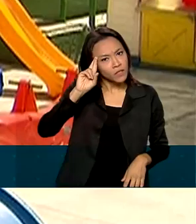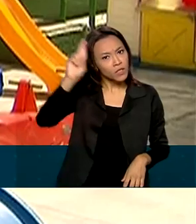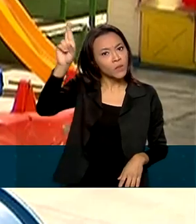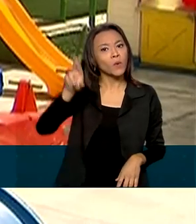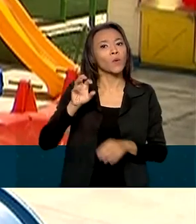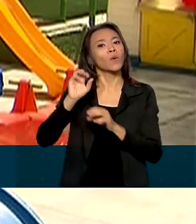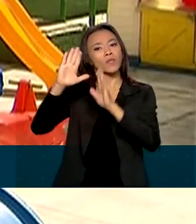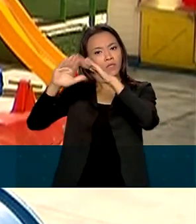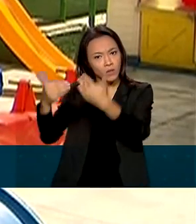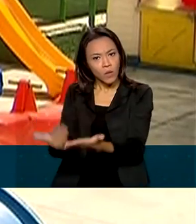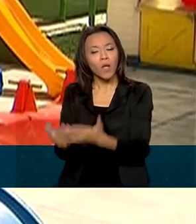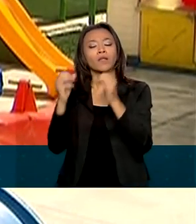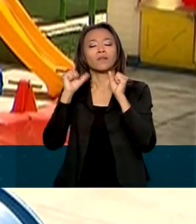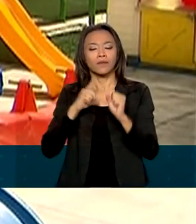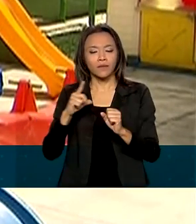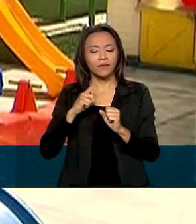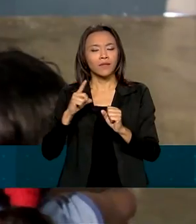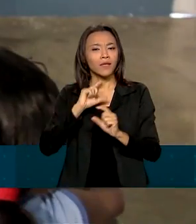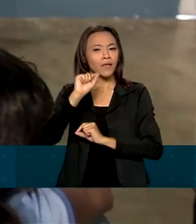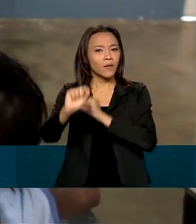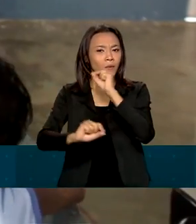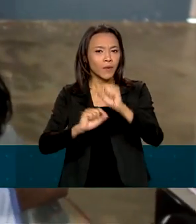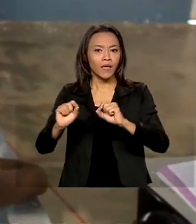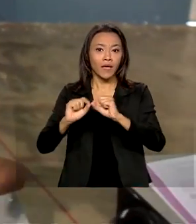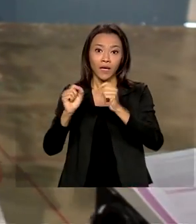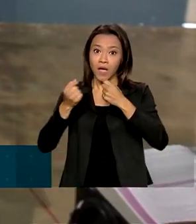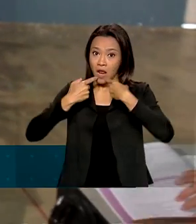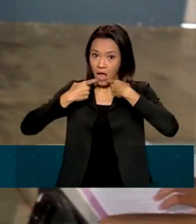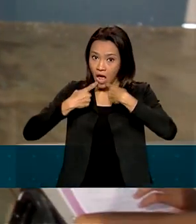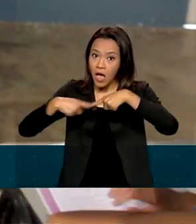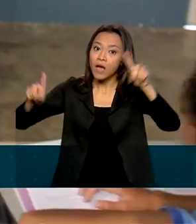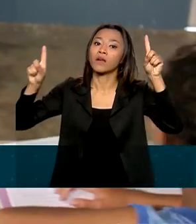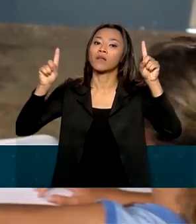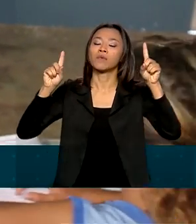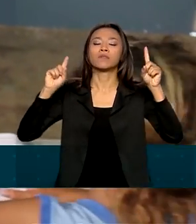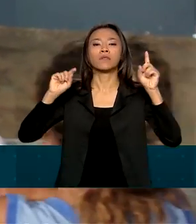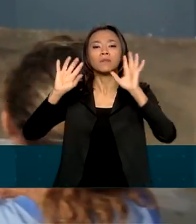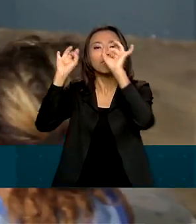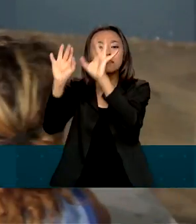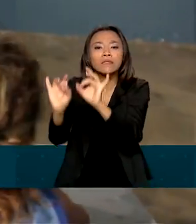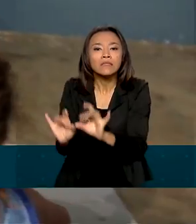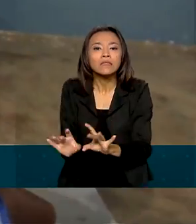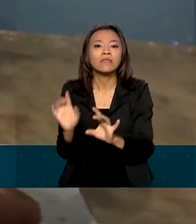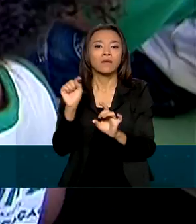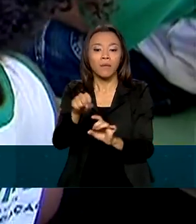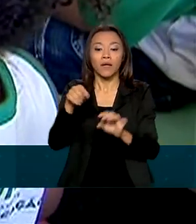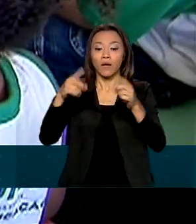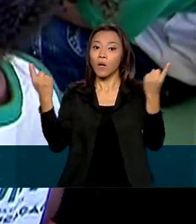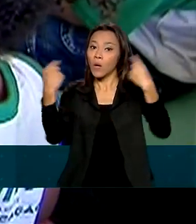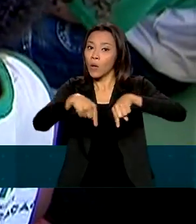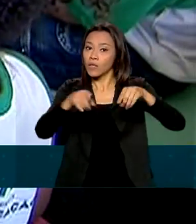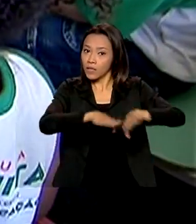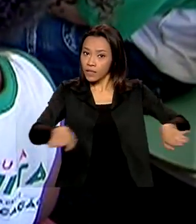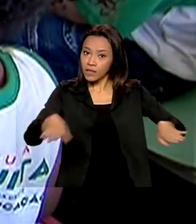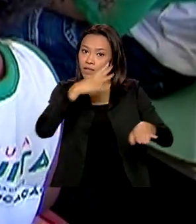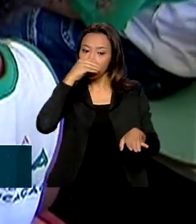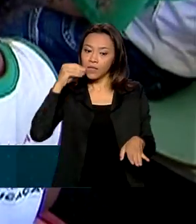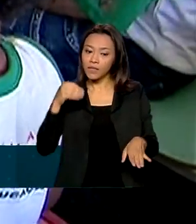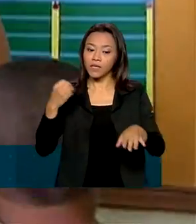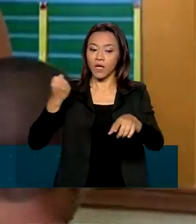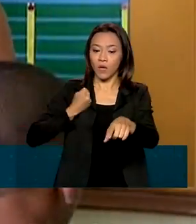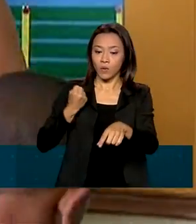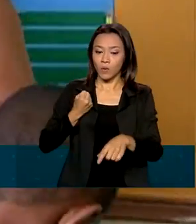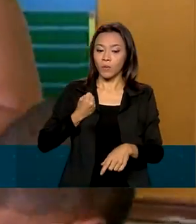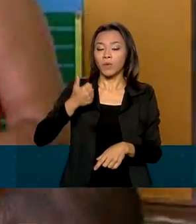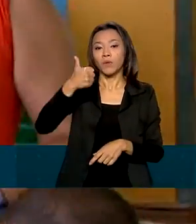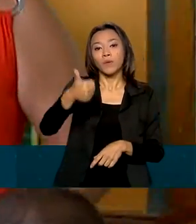agora vão contar com um canal exclusivo de denúncias de violações contra crianças e adolescentes. É o DISC 1510,